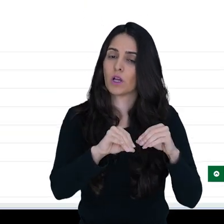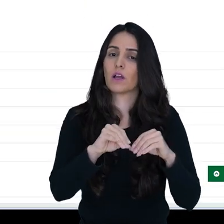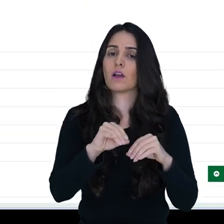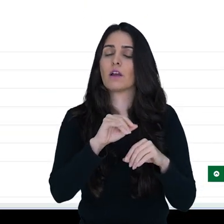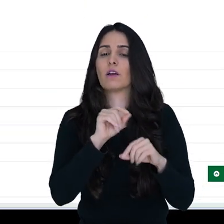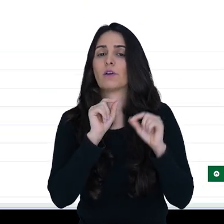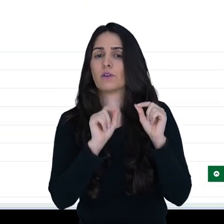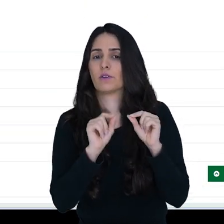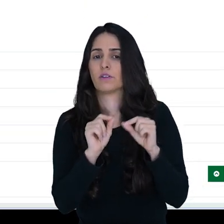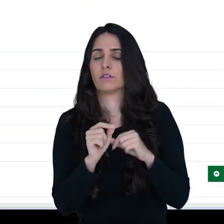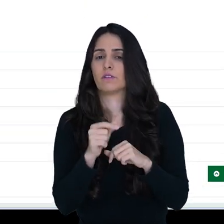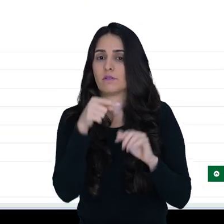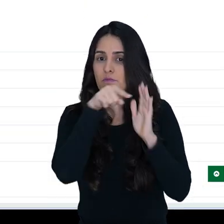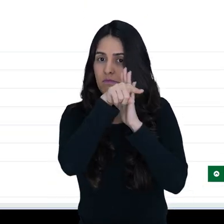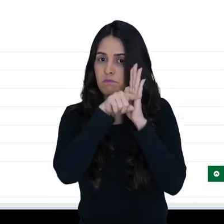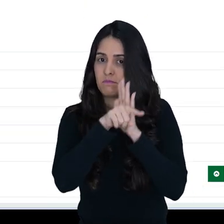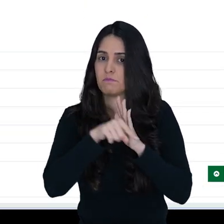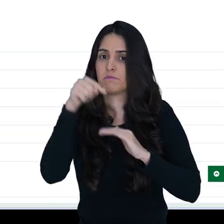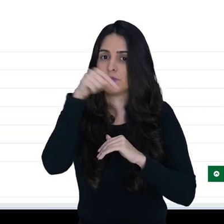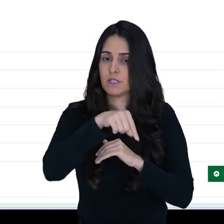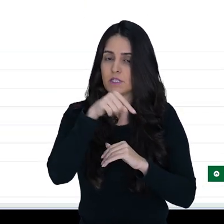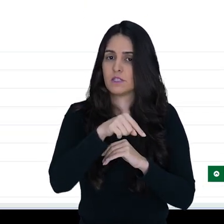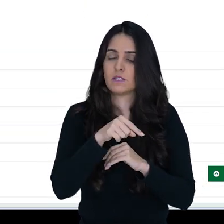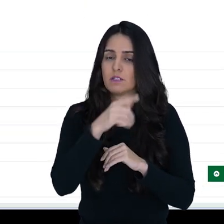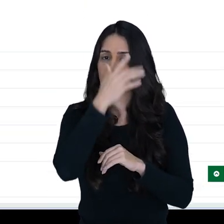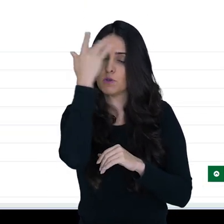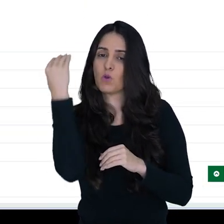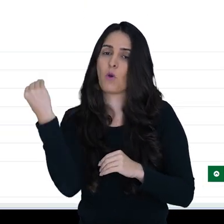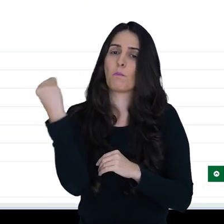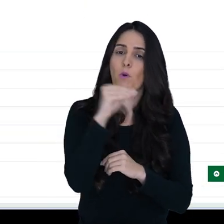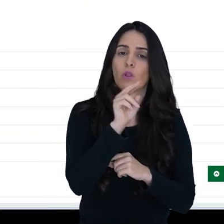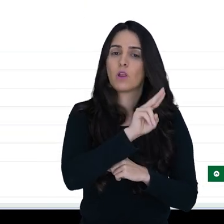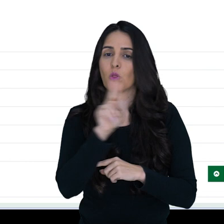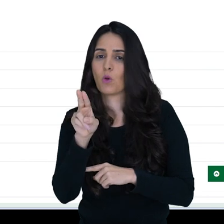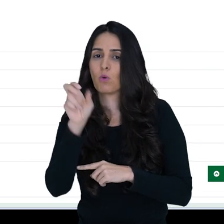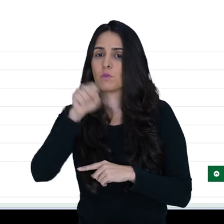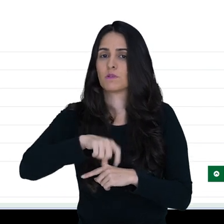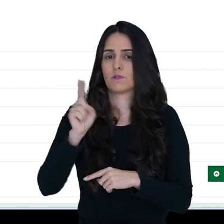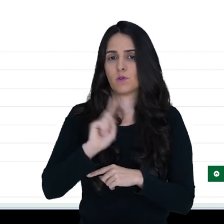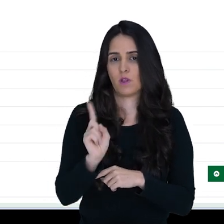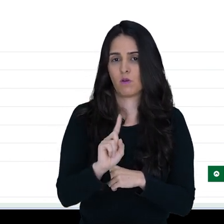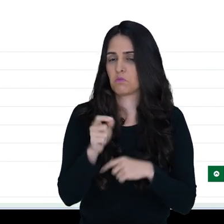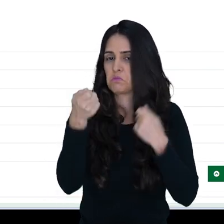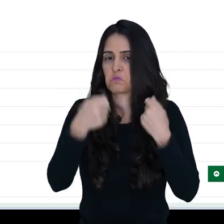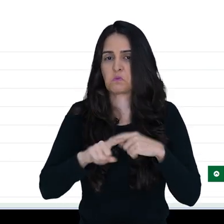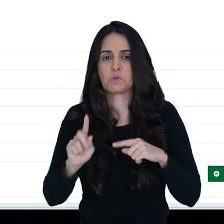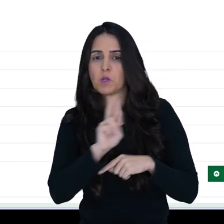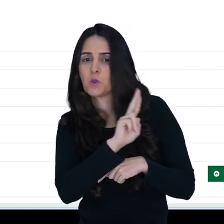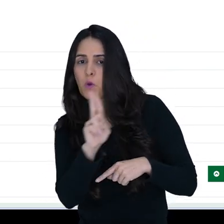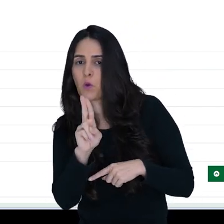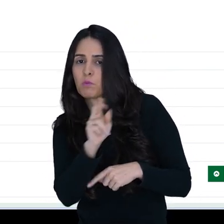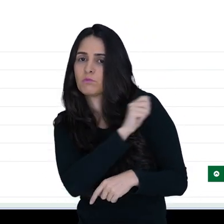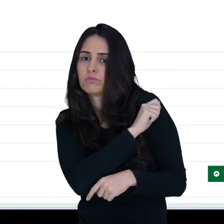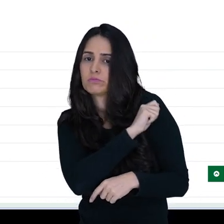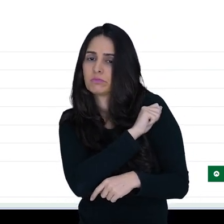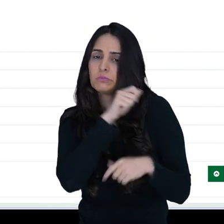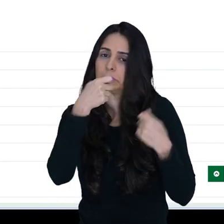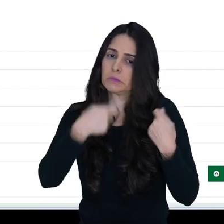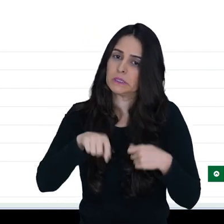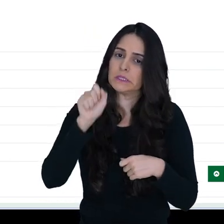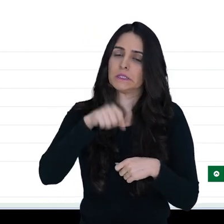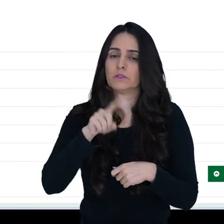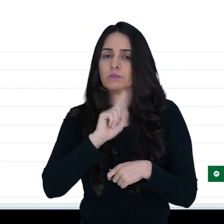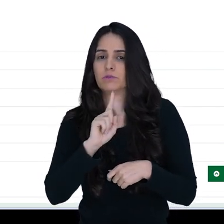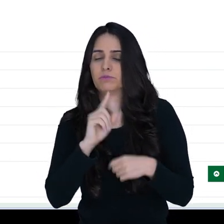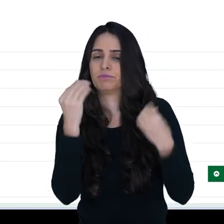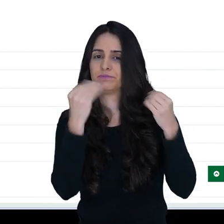É importante se eu desejo que essa pesquisa seja anônima ou se eu quero registrar o nome do